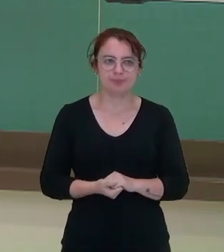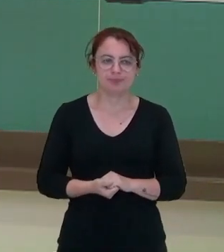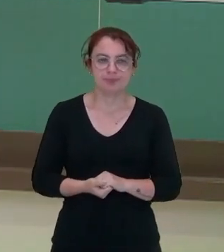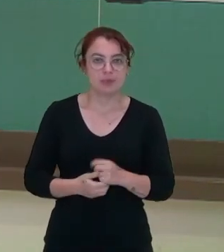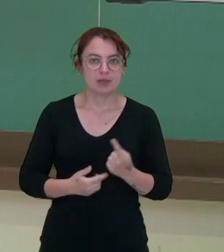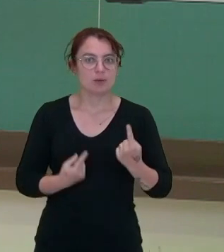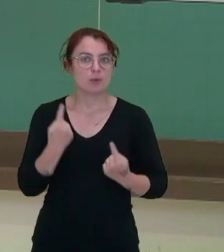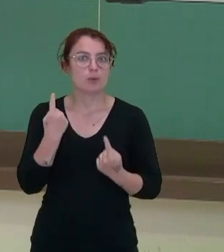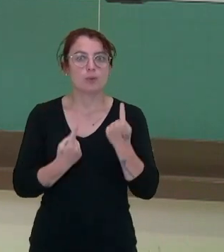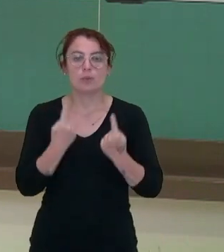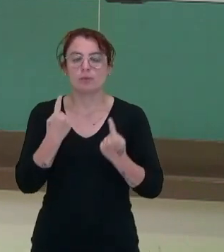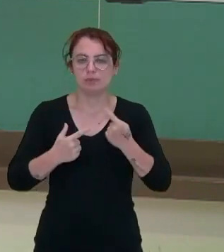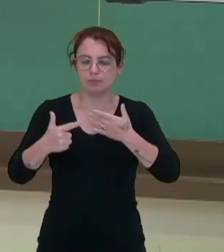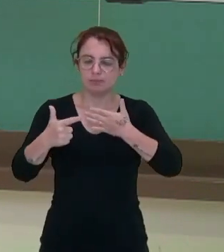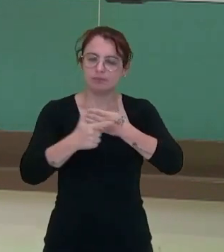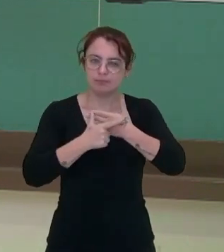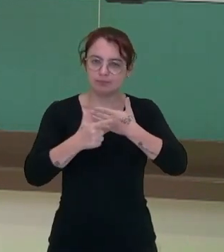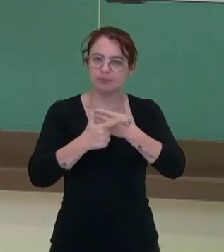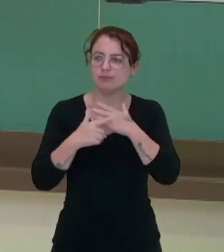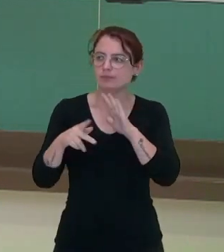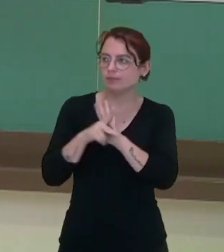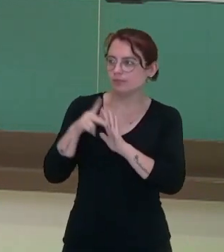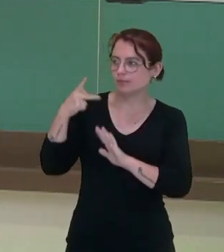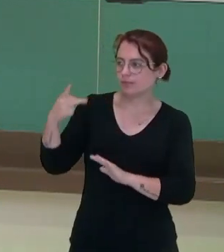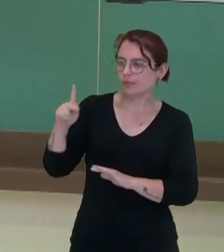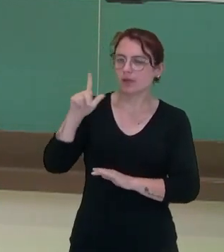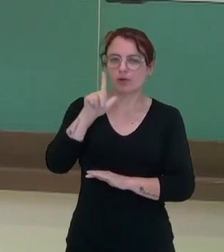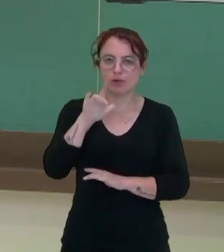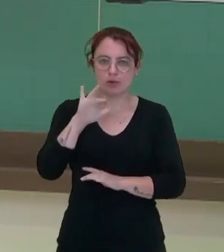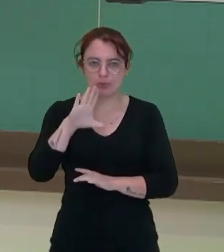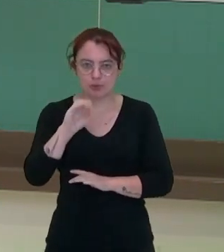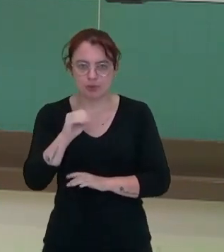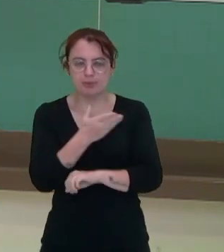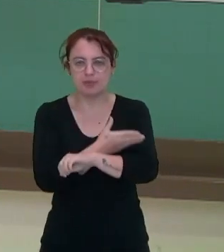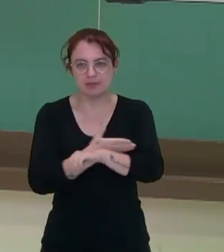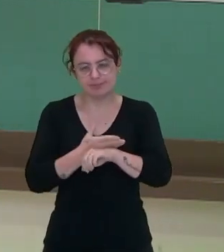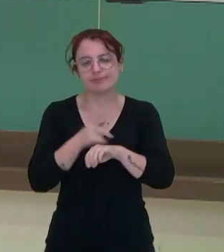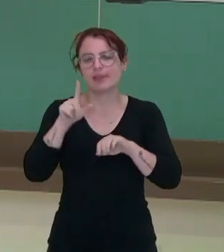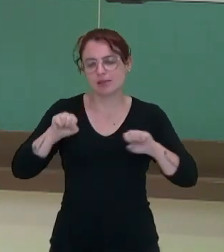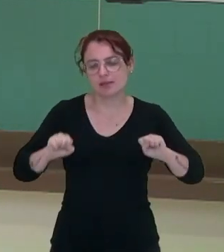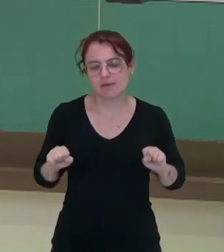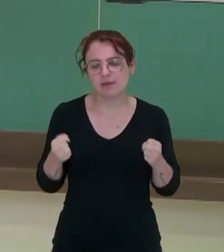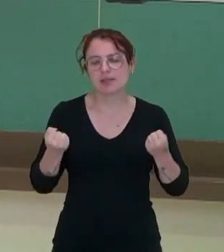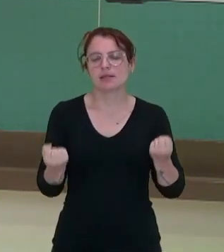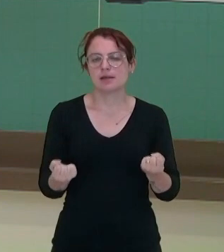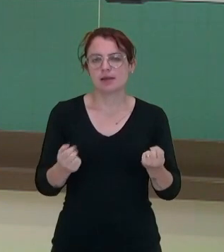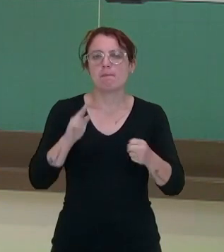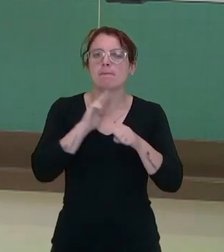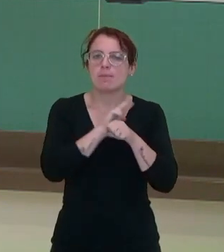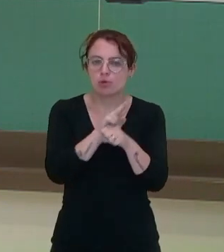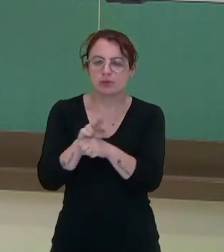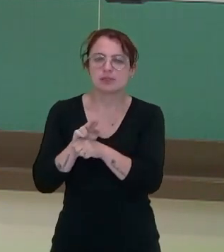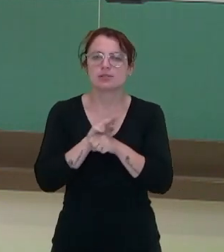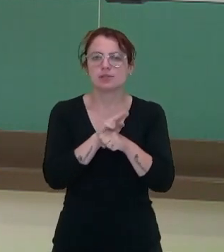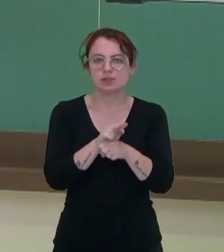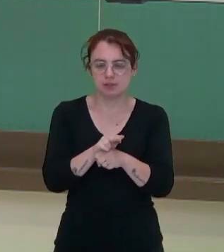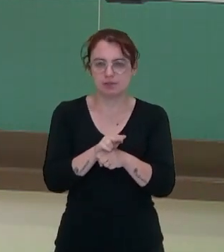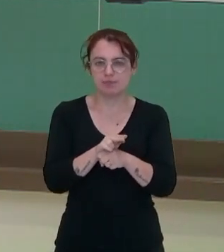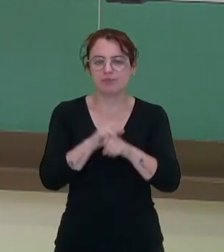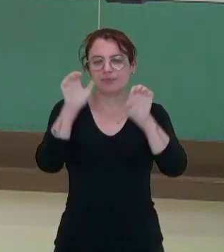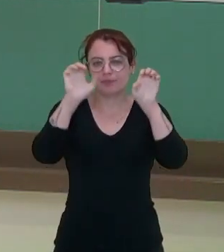qual é o papel desse glóbulo branco? Nos defender, nos proteger de